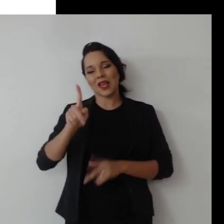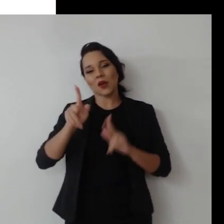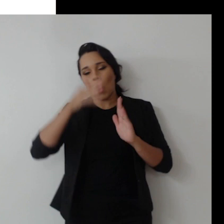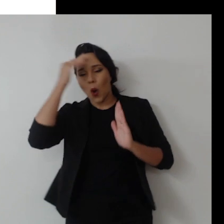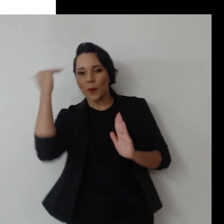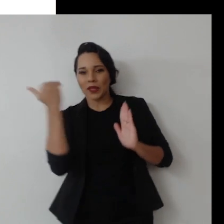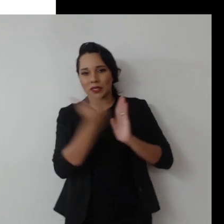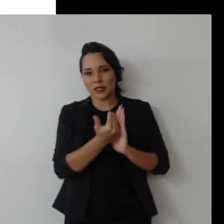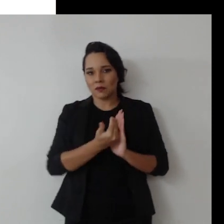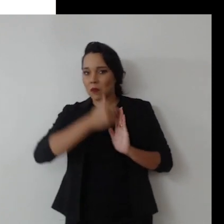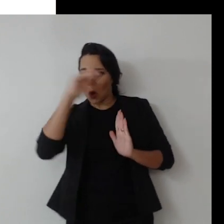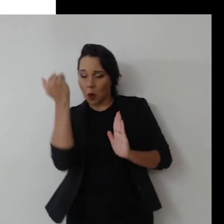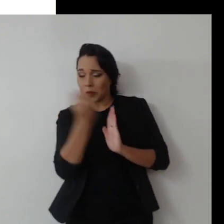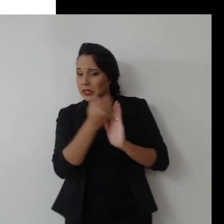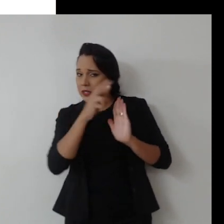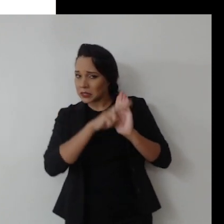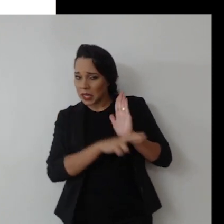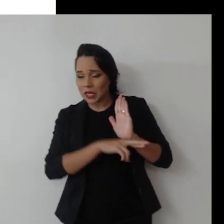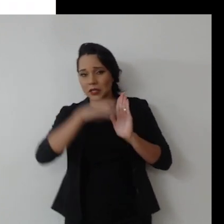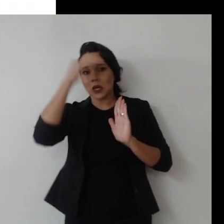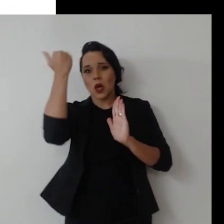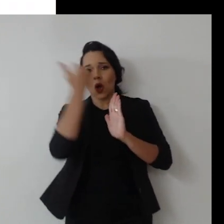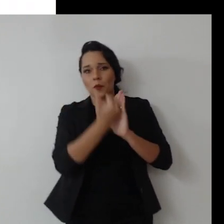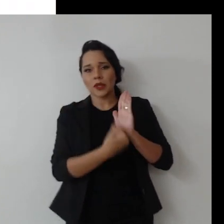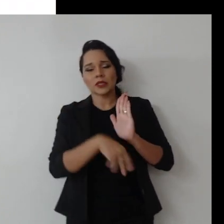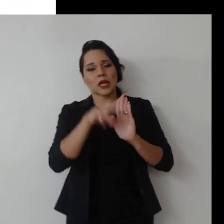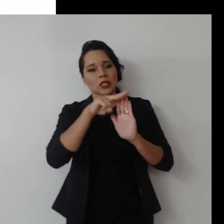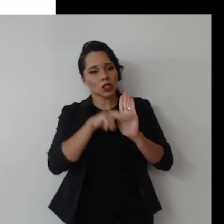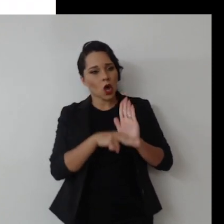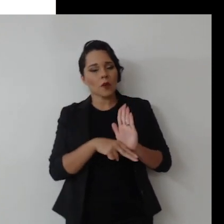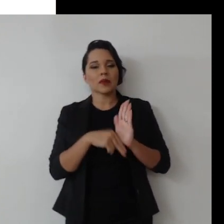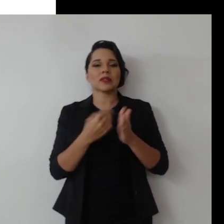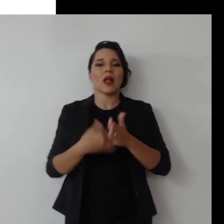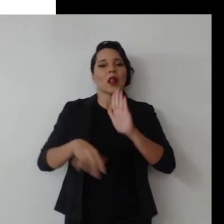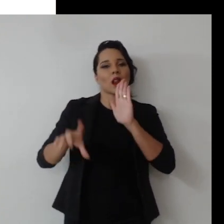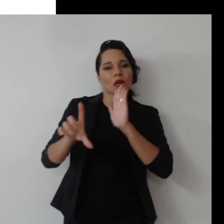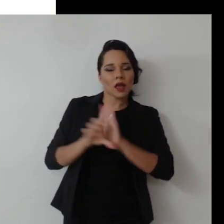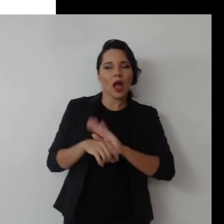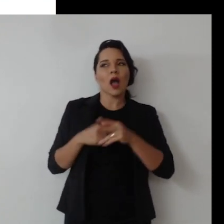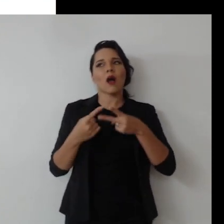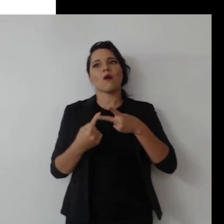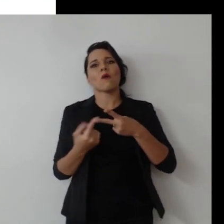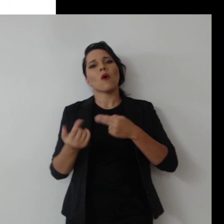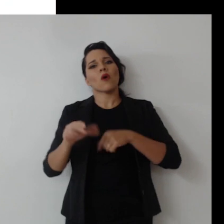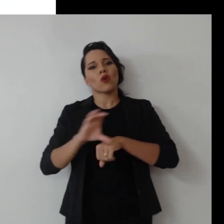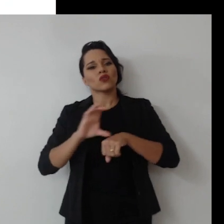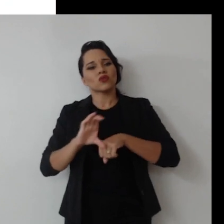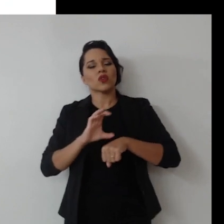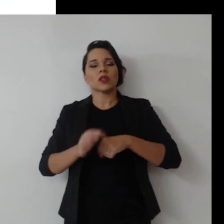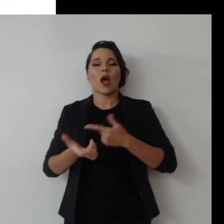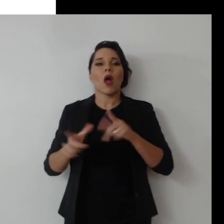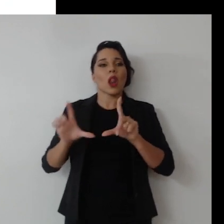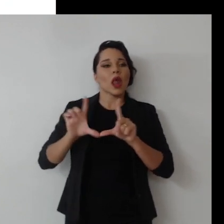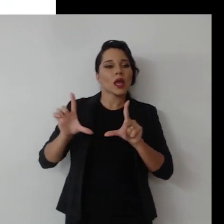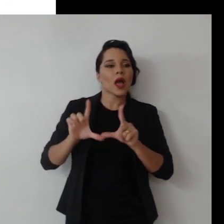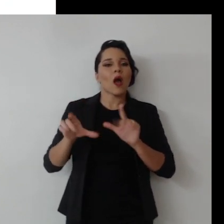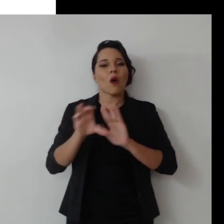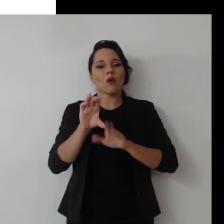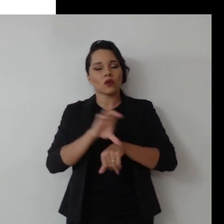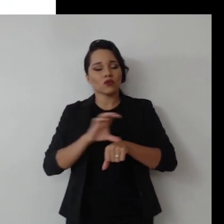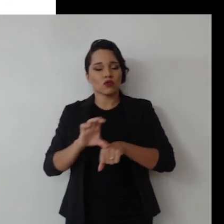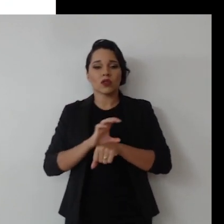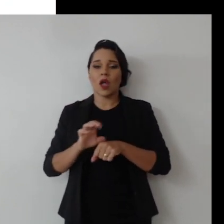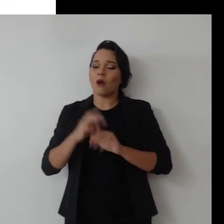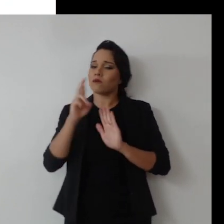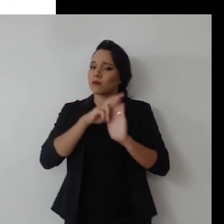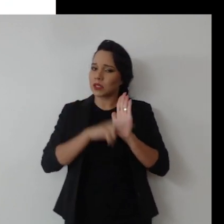cumprir, cumprir as regras, as normas, sejam legais, infralegais, constitucionais, relacionadas à conformidade das... É isso que é.